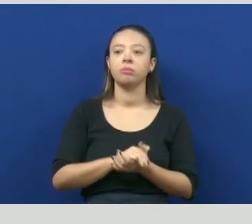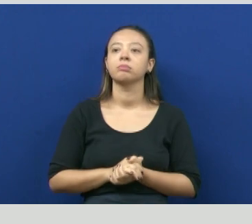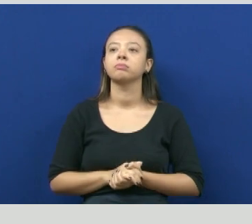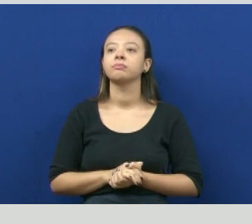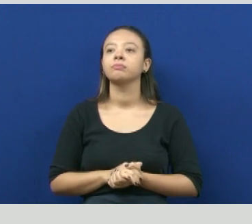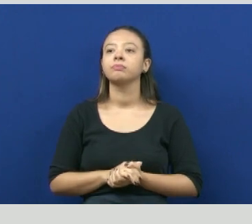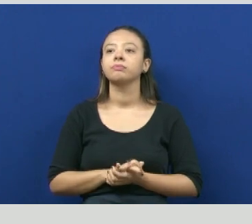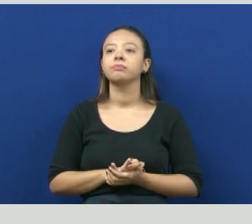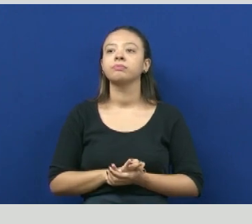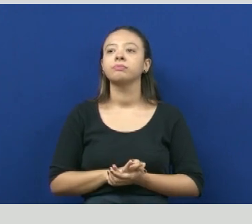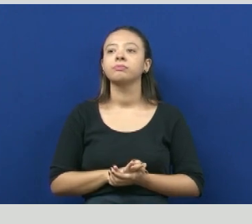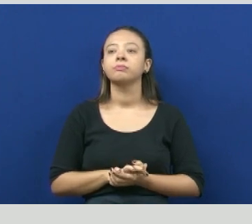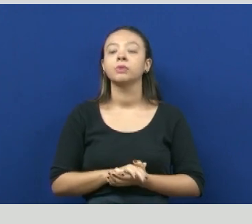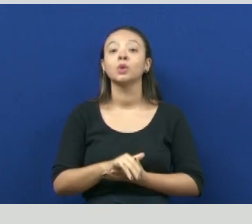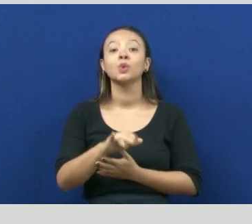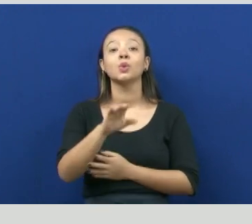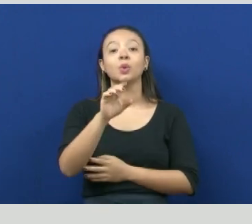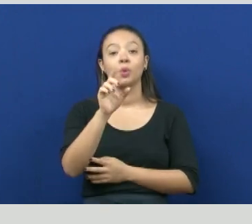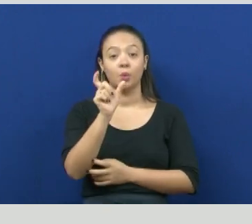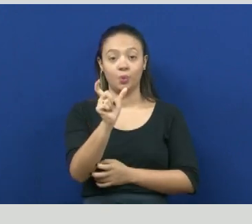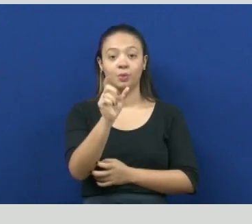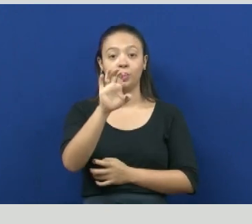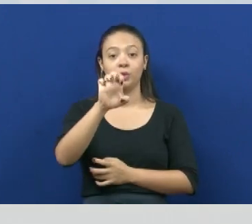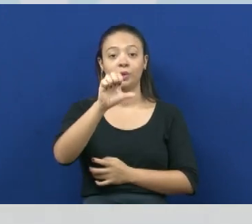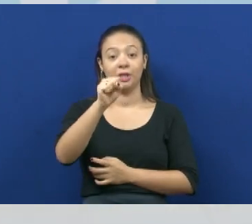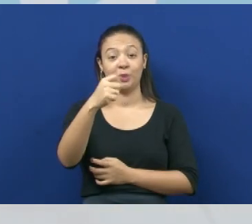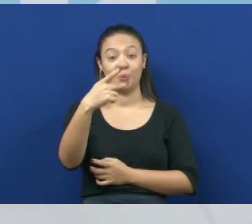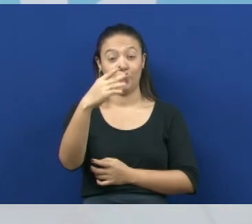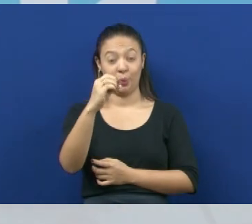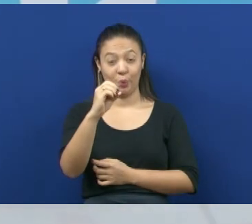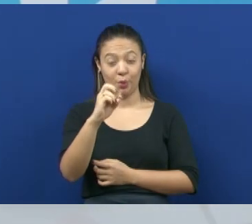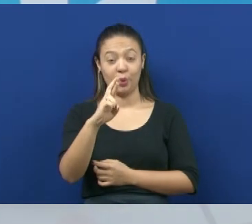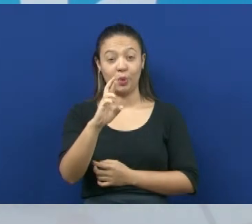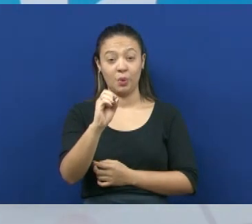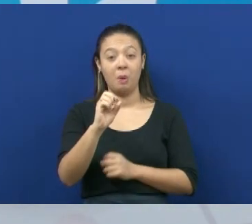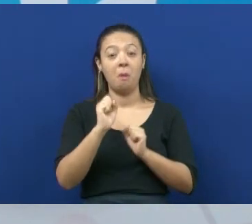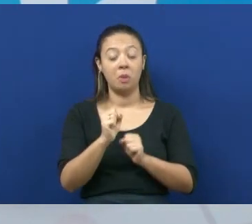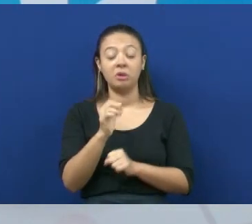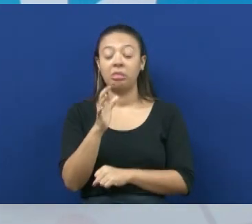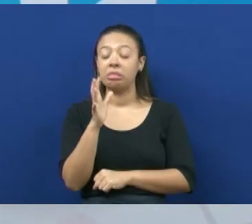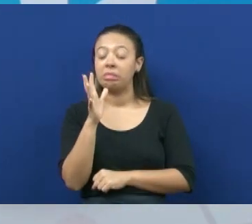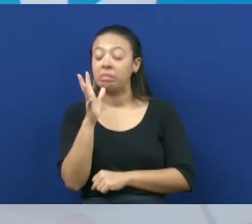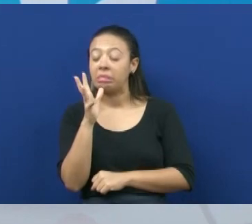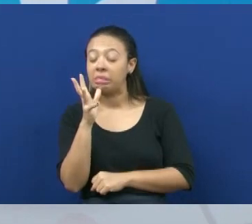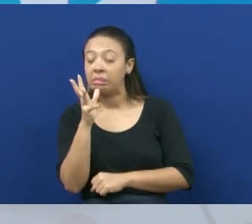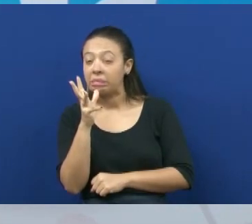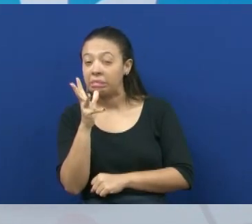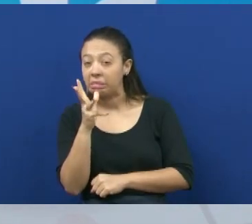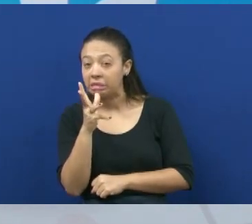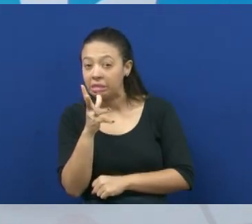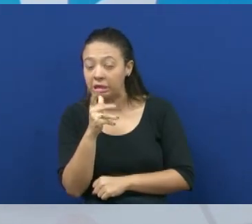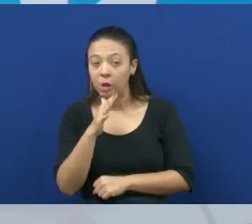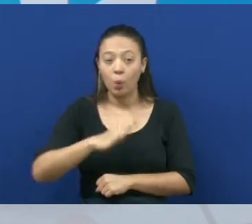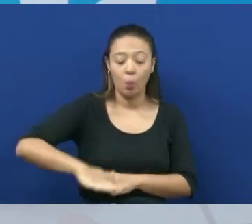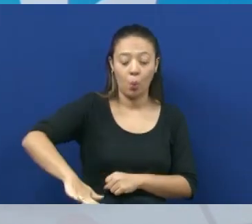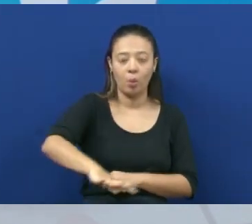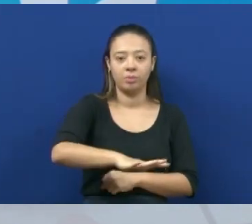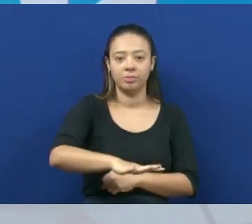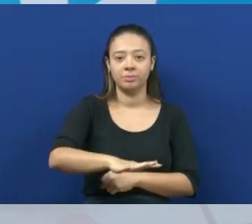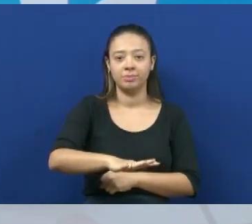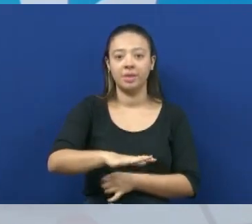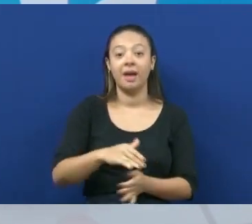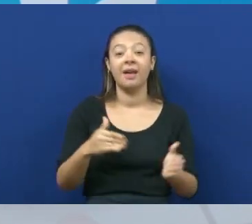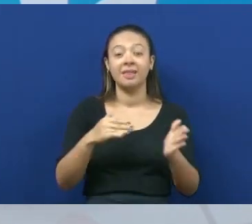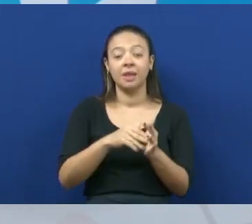O esporo, ele pode durar décadas em um ambiente até ele encontrar condições